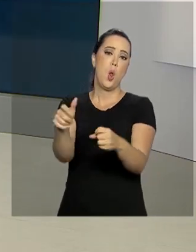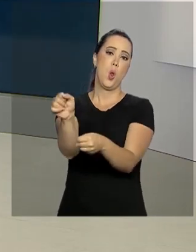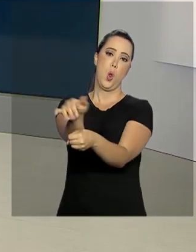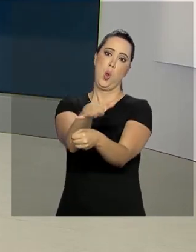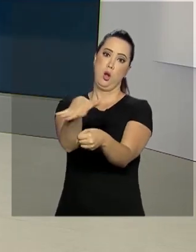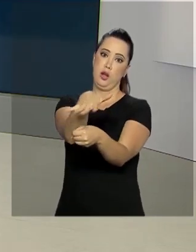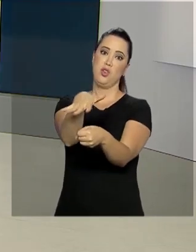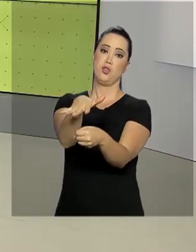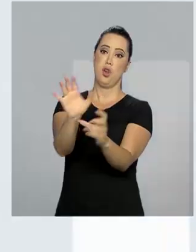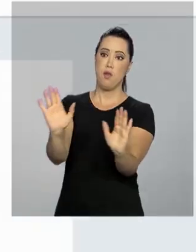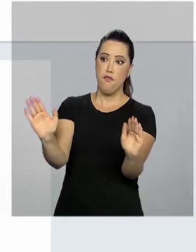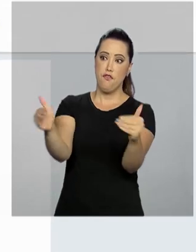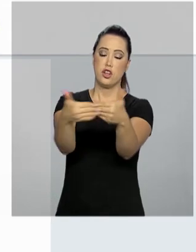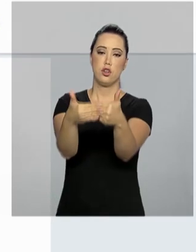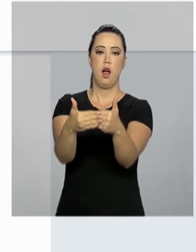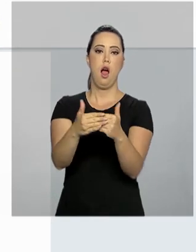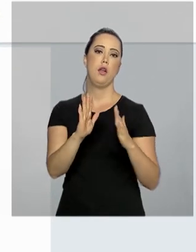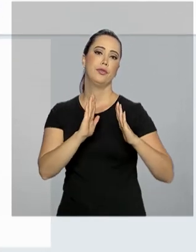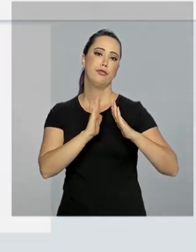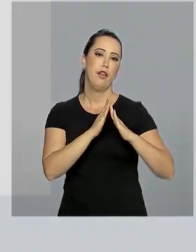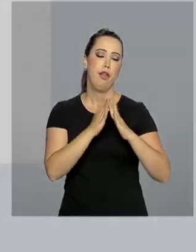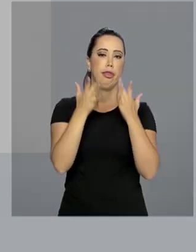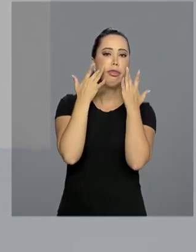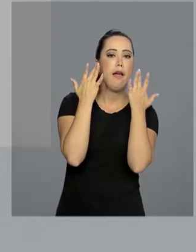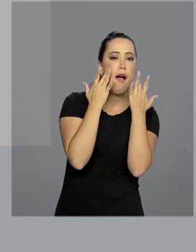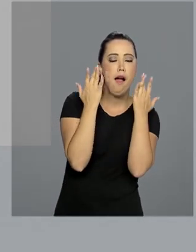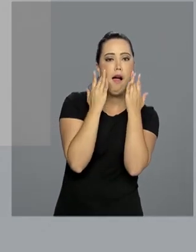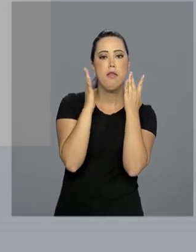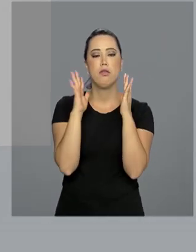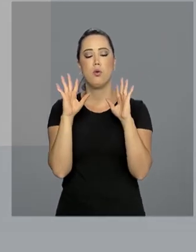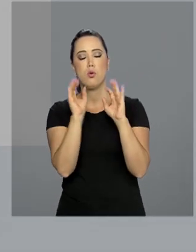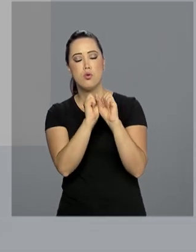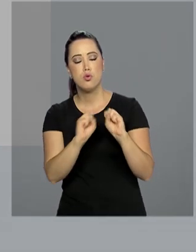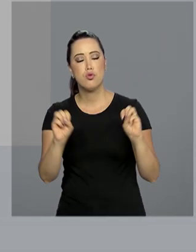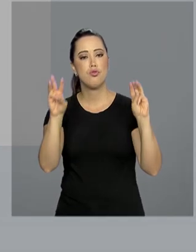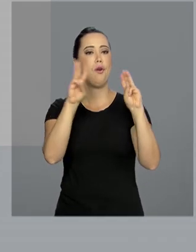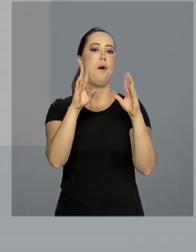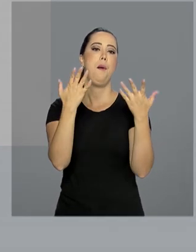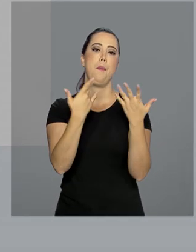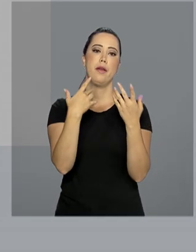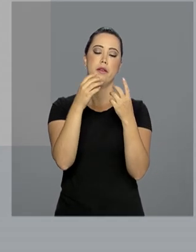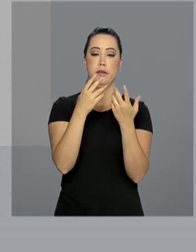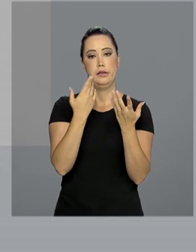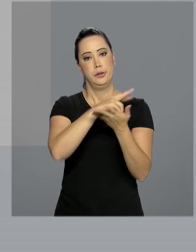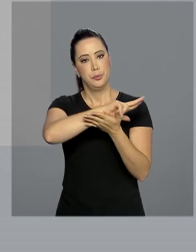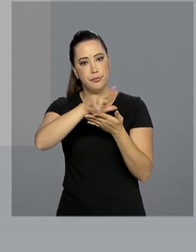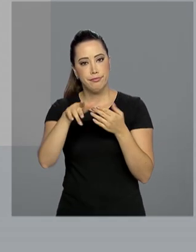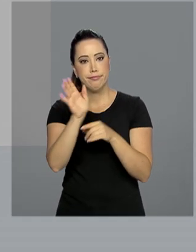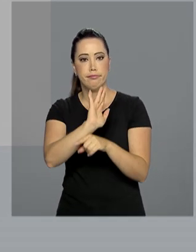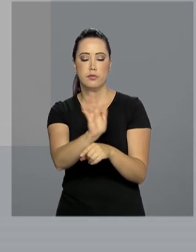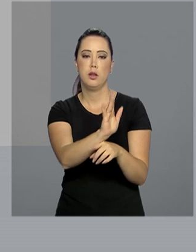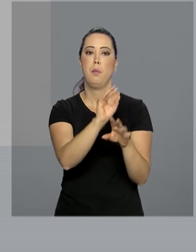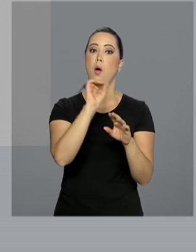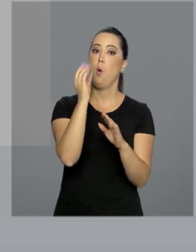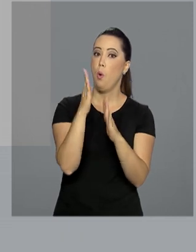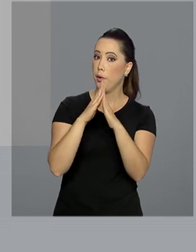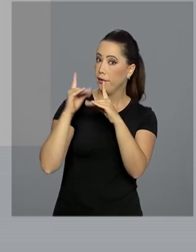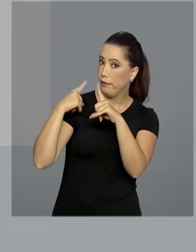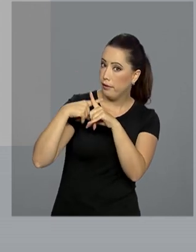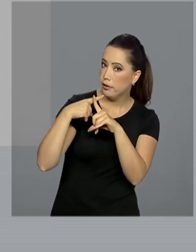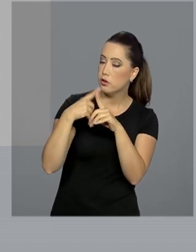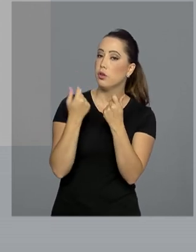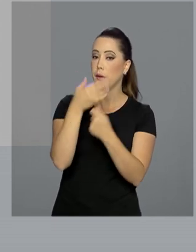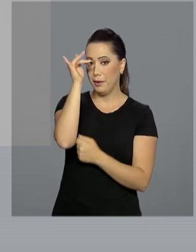fechados. Isso inclui teatros, shoppings, shows, cinemas e igrejas. Já a população em geral deve, se